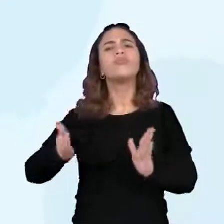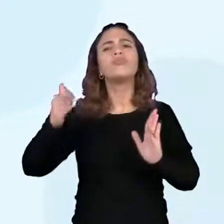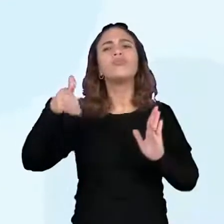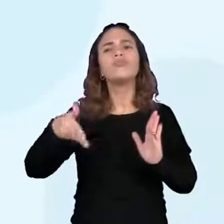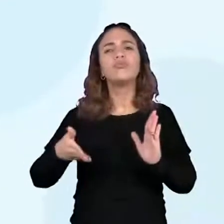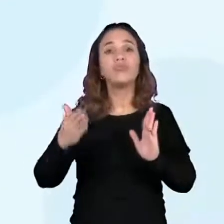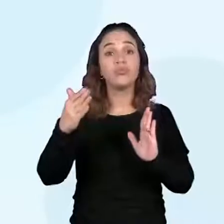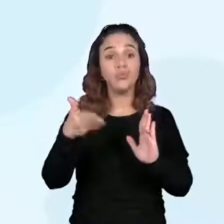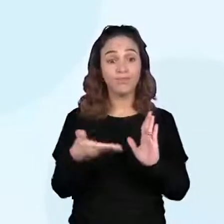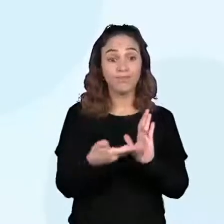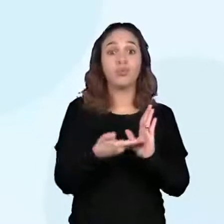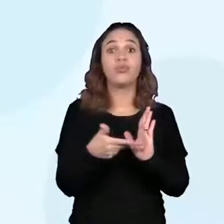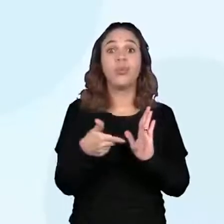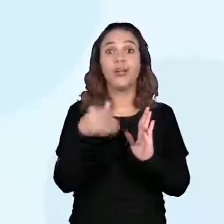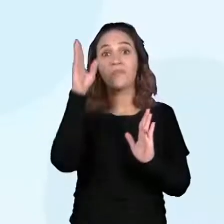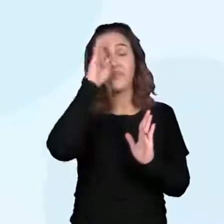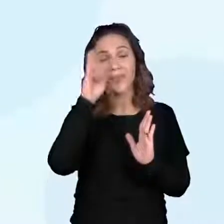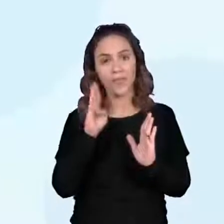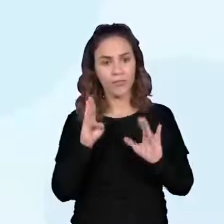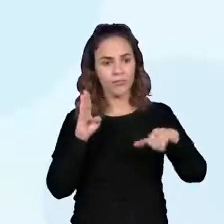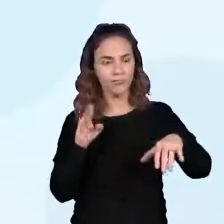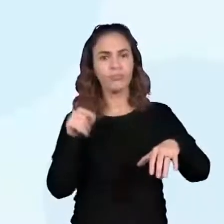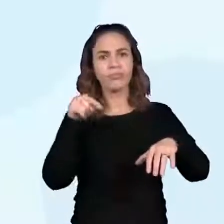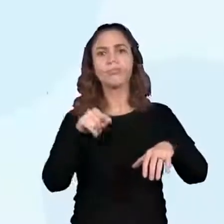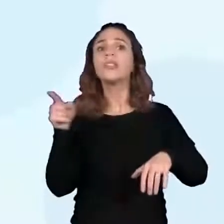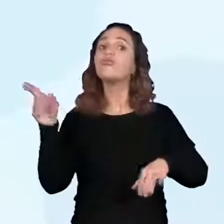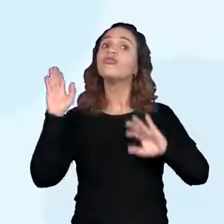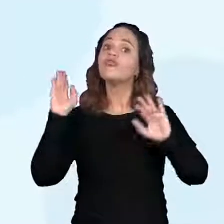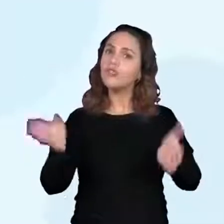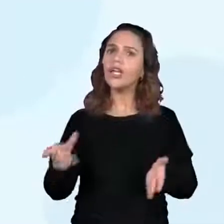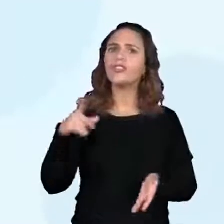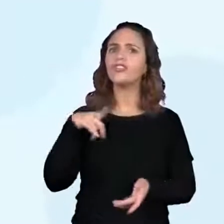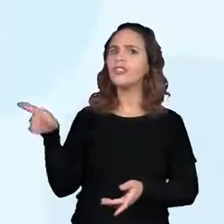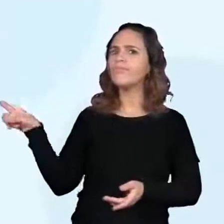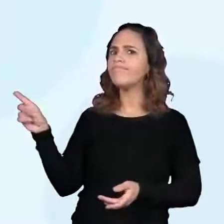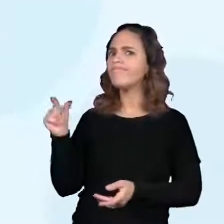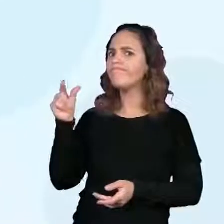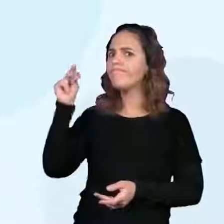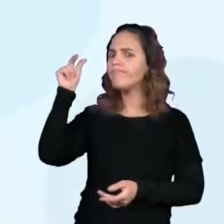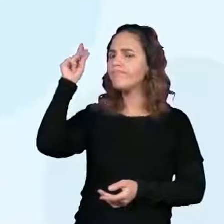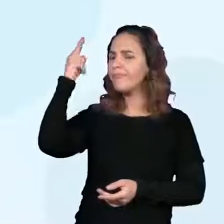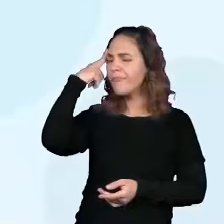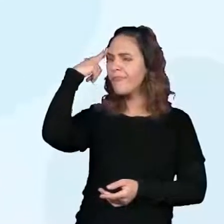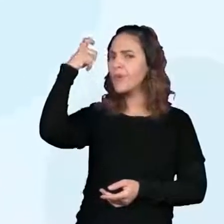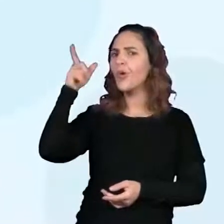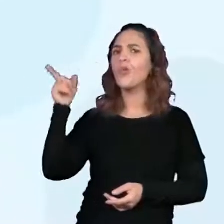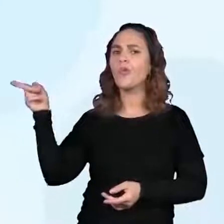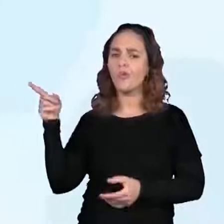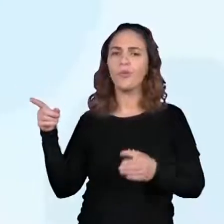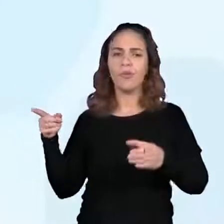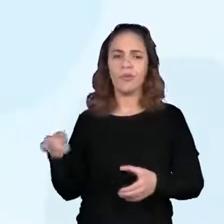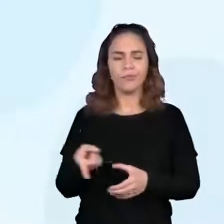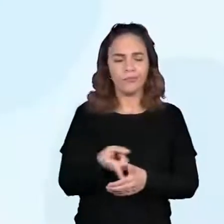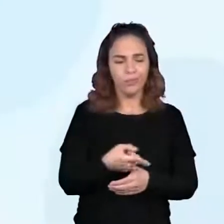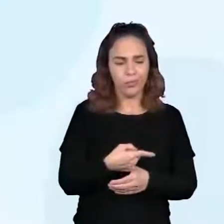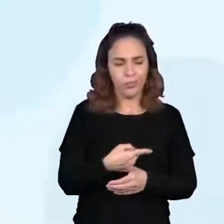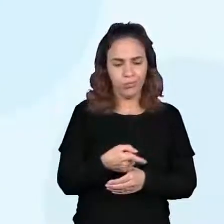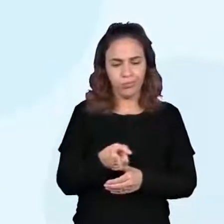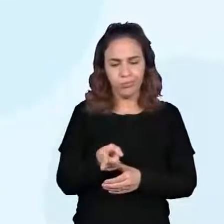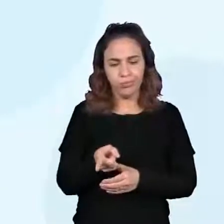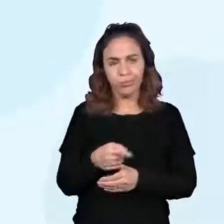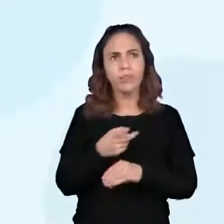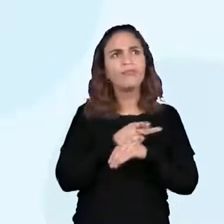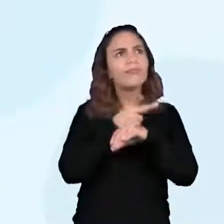utilizavam a bússola, uma das maiores invenções da humanidade, para localizar os pontos cardeais e se